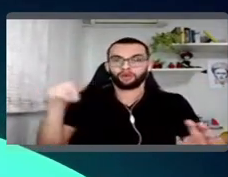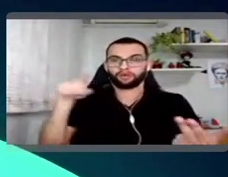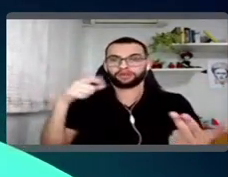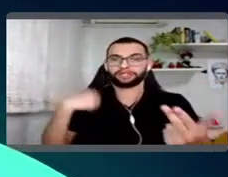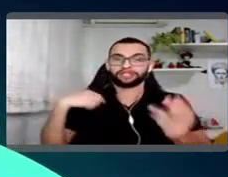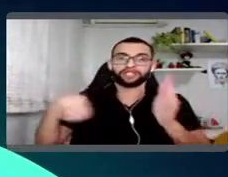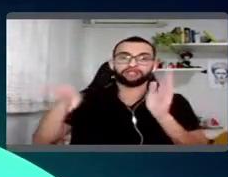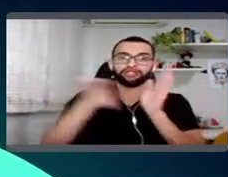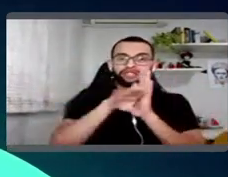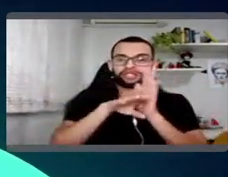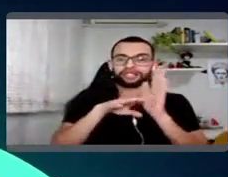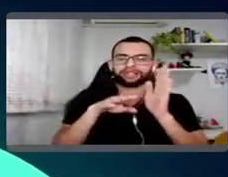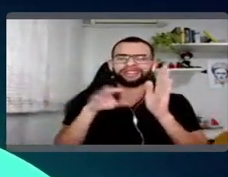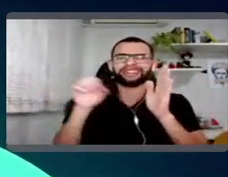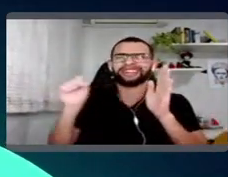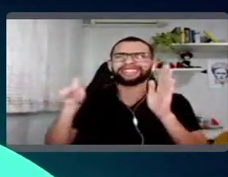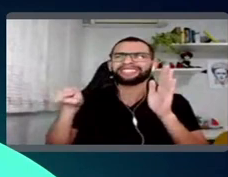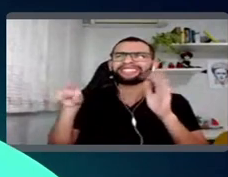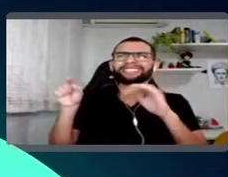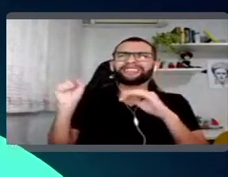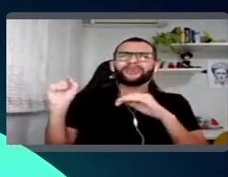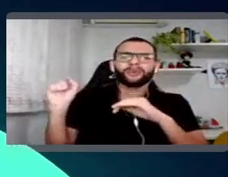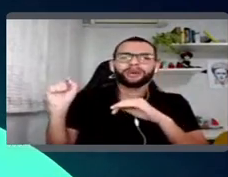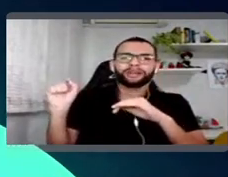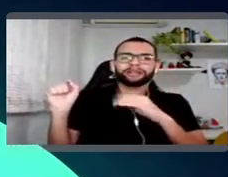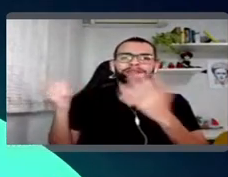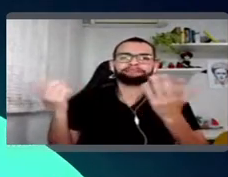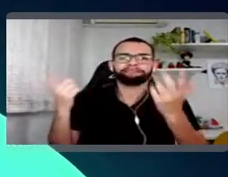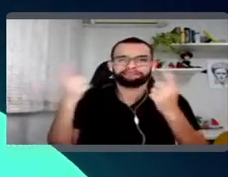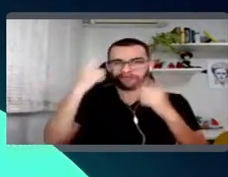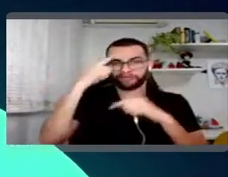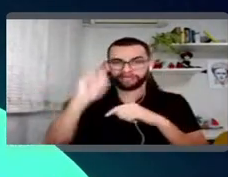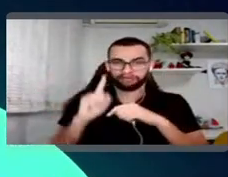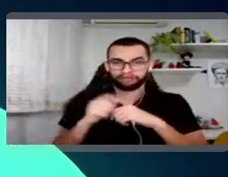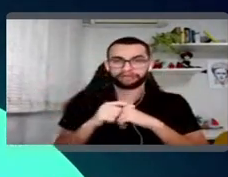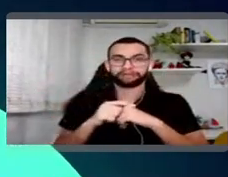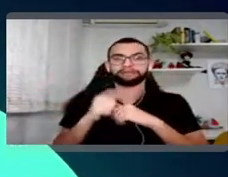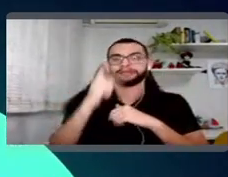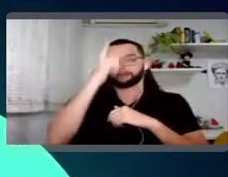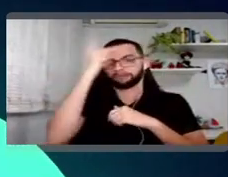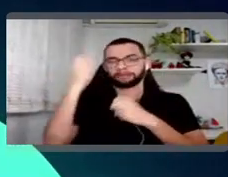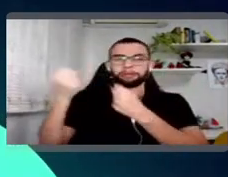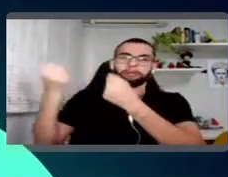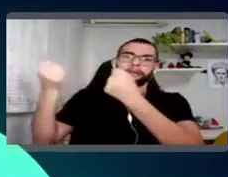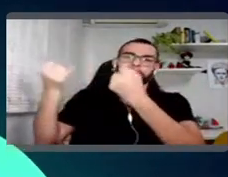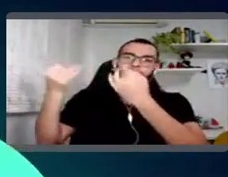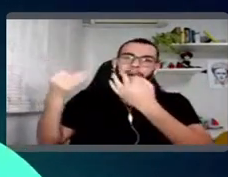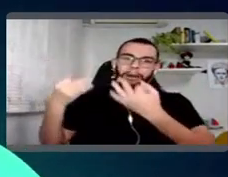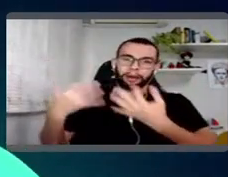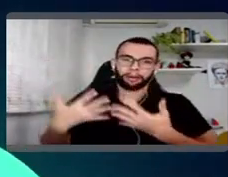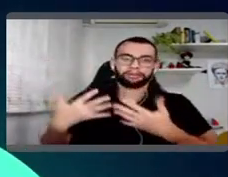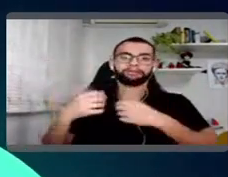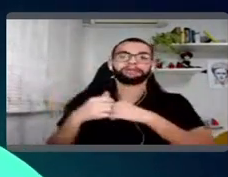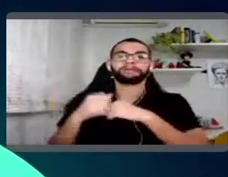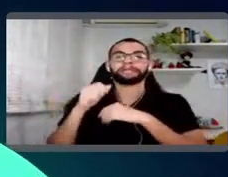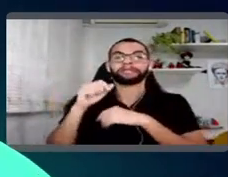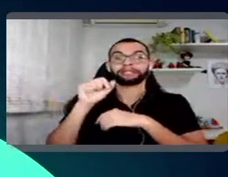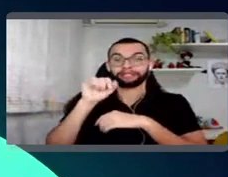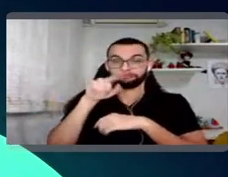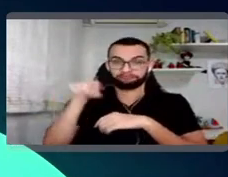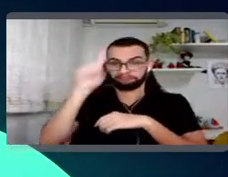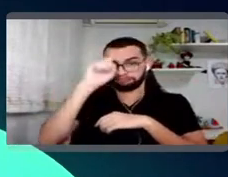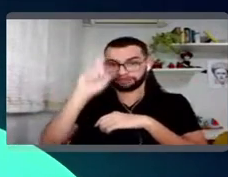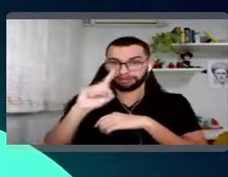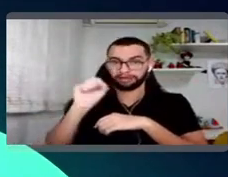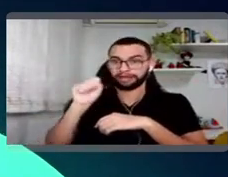significava SEO, Eu cheguei aqui, S quem? E aí, né? O pessoal aqui sempre foi muito solito, me explicaram tudo e tal. E para quem não